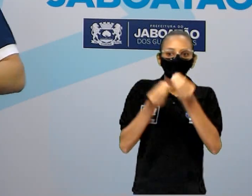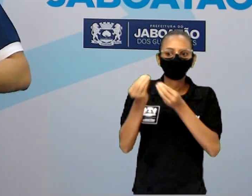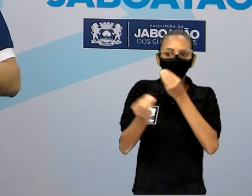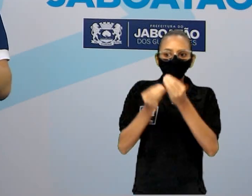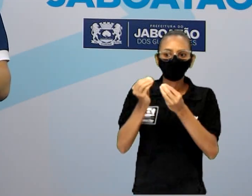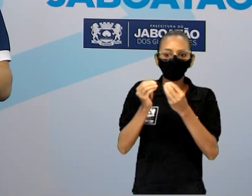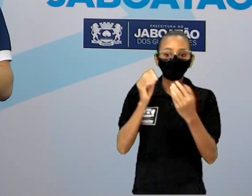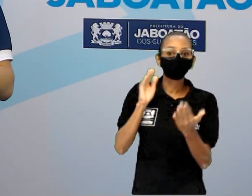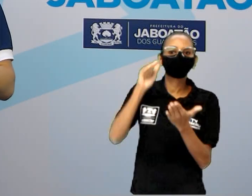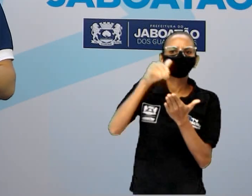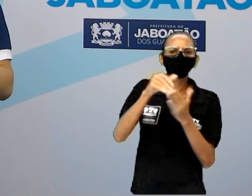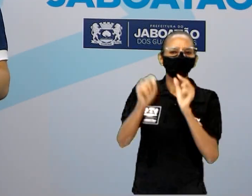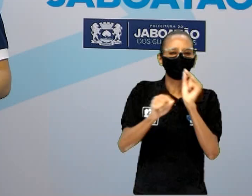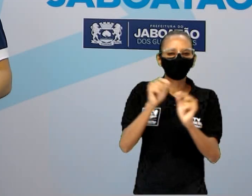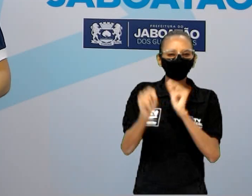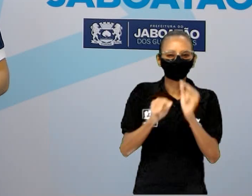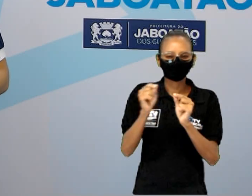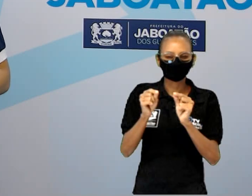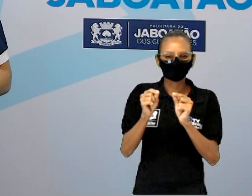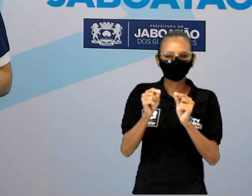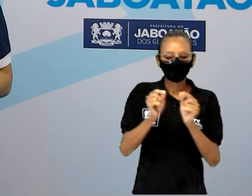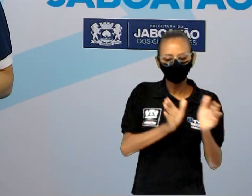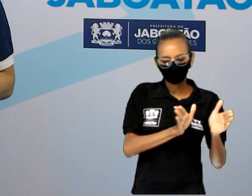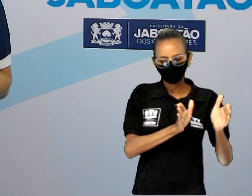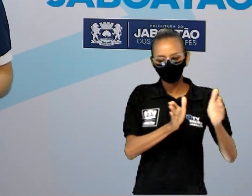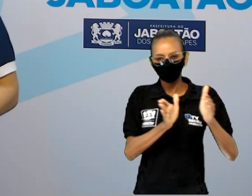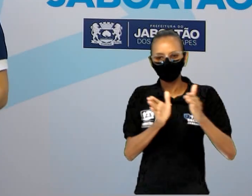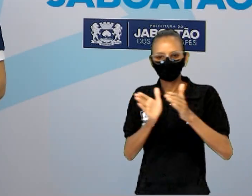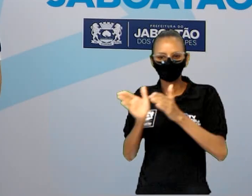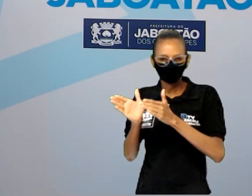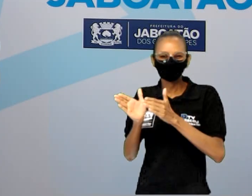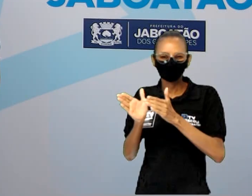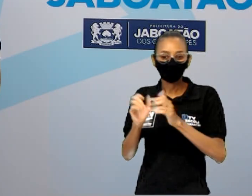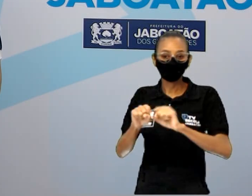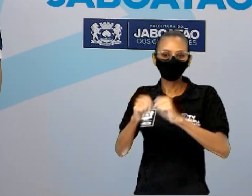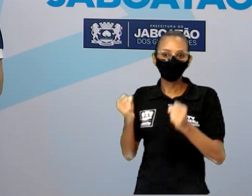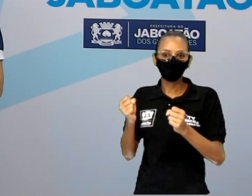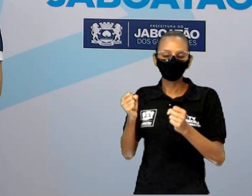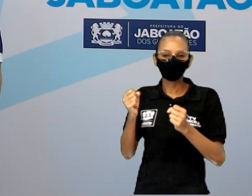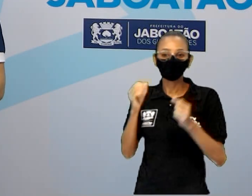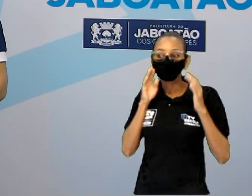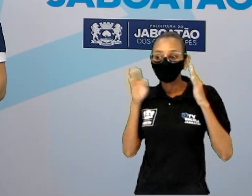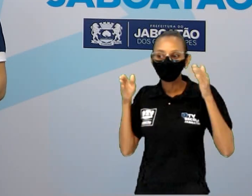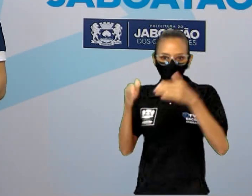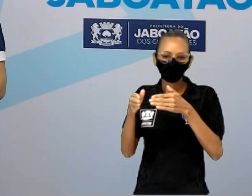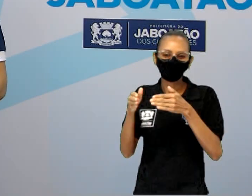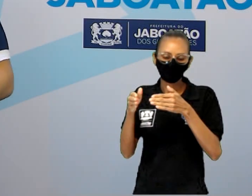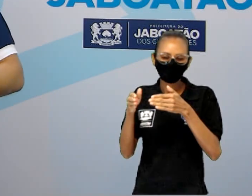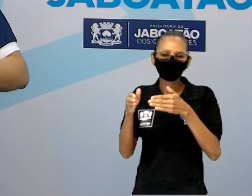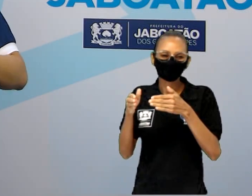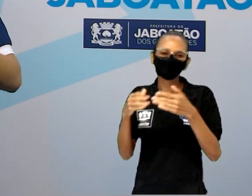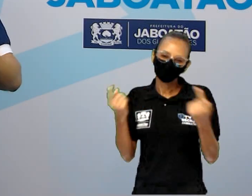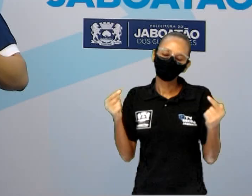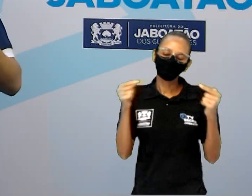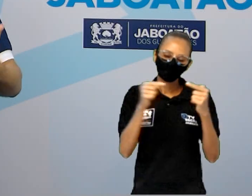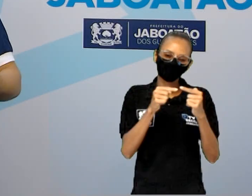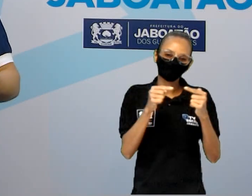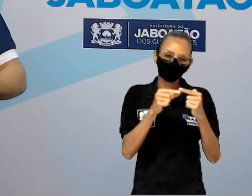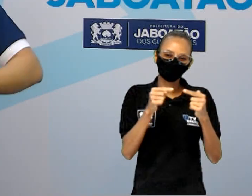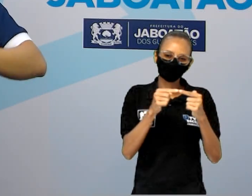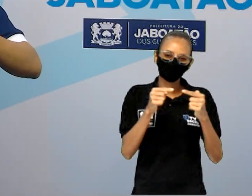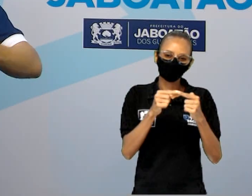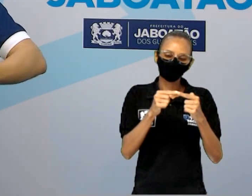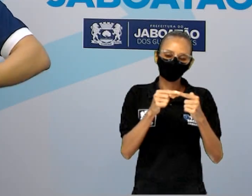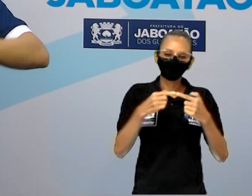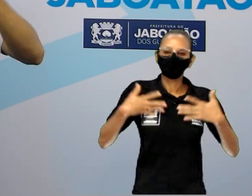daria certo inicialmente. Depois ele leva a gente para outra atmosfera e no final ele quebra essa expectativa. E essa quebra de expectativa tem esse ar cômico,